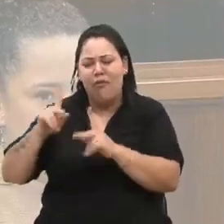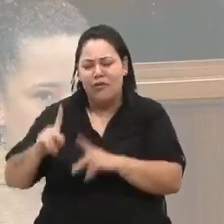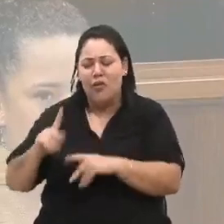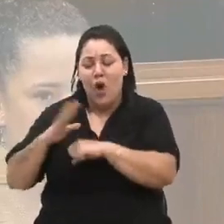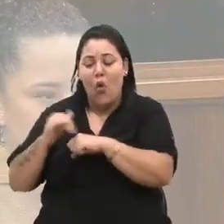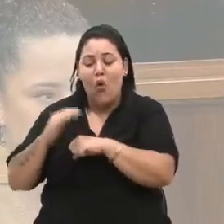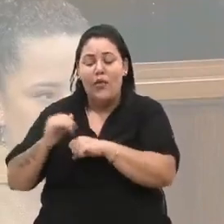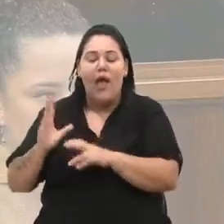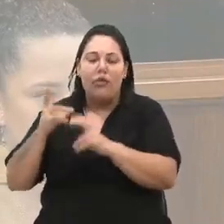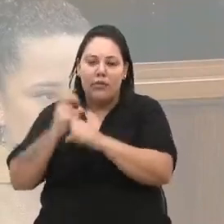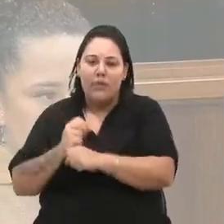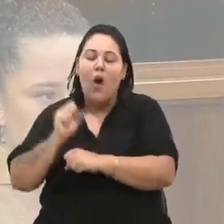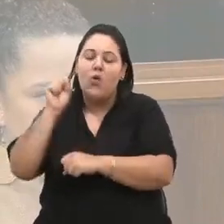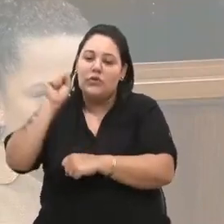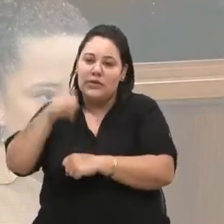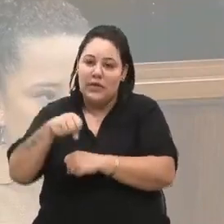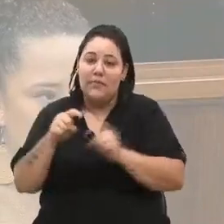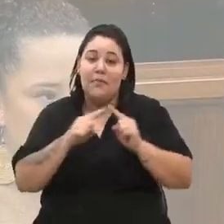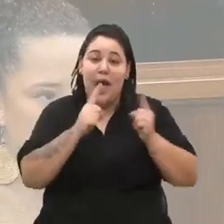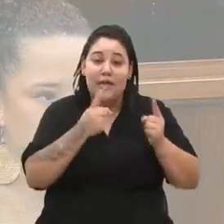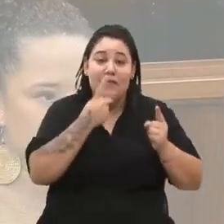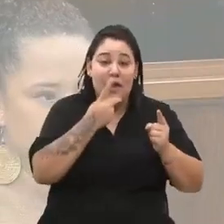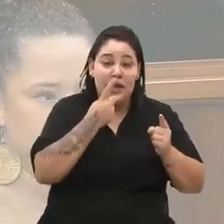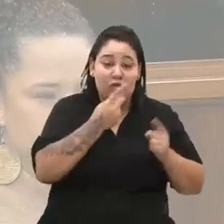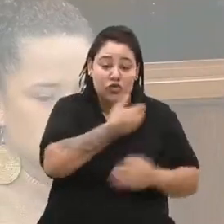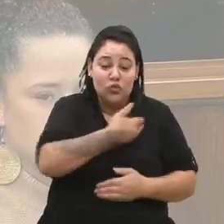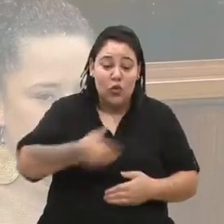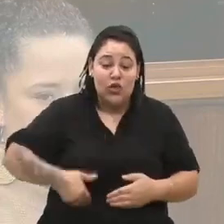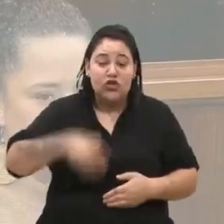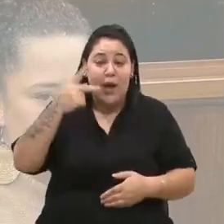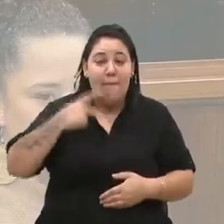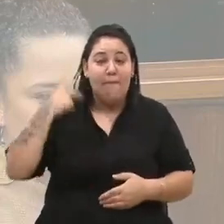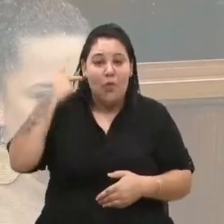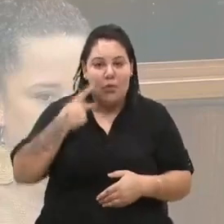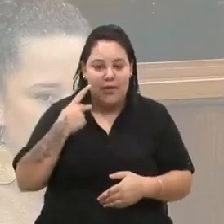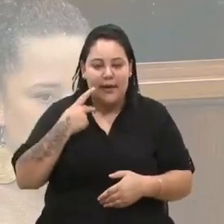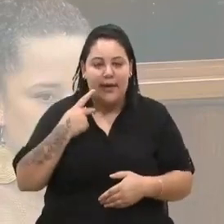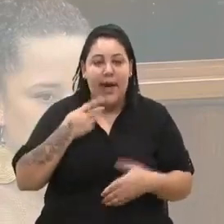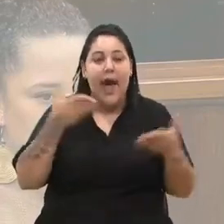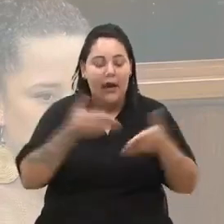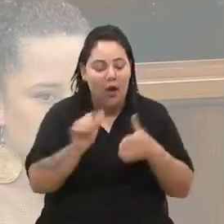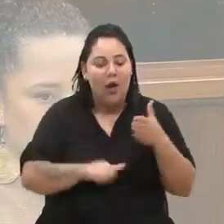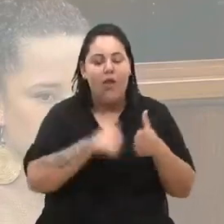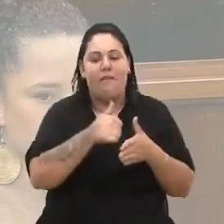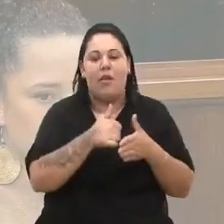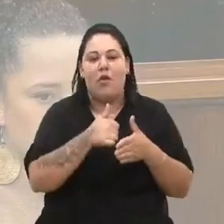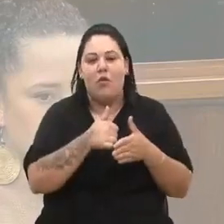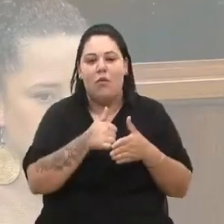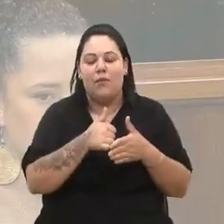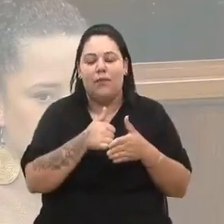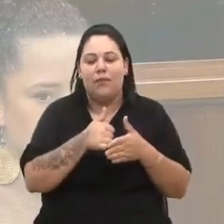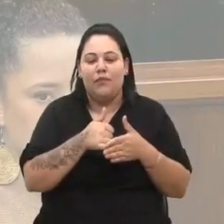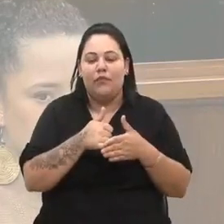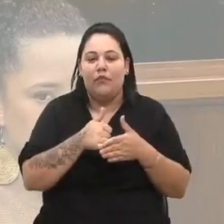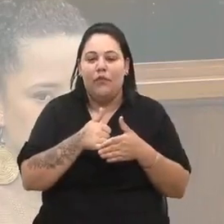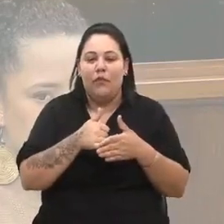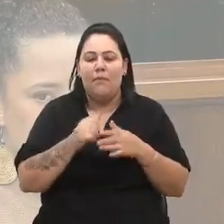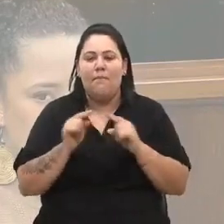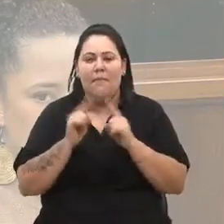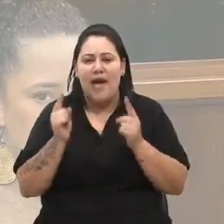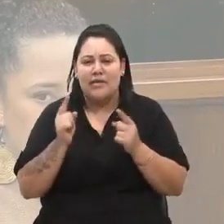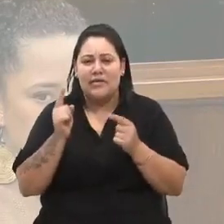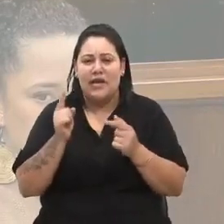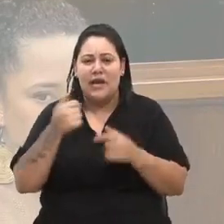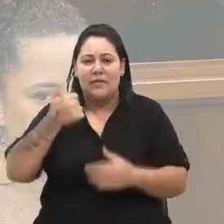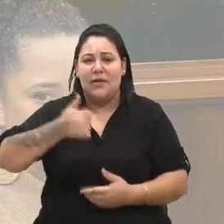fizeram a sua parte, enquanto o município não fazia. Mas a primeira questão que eu acho do que